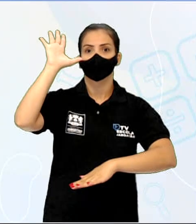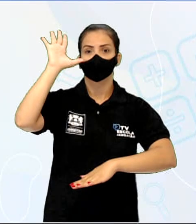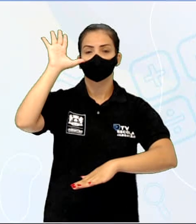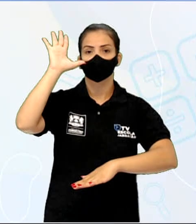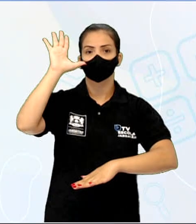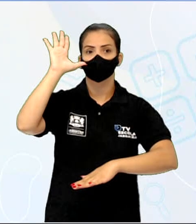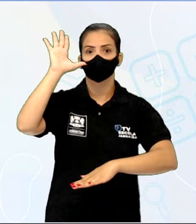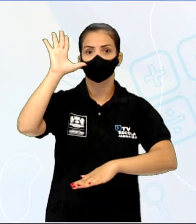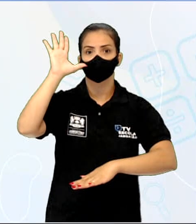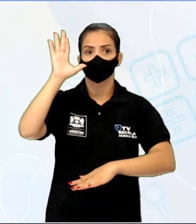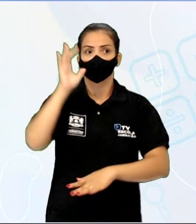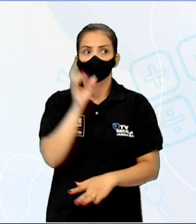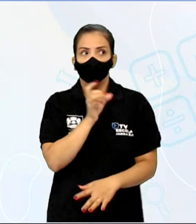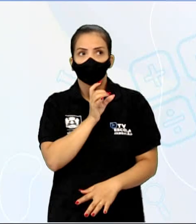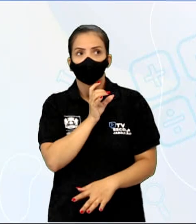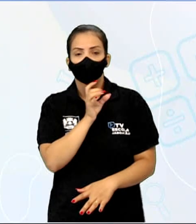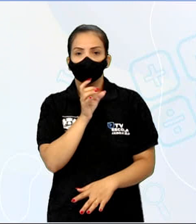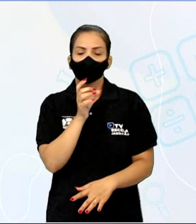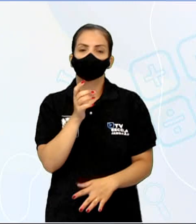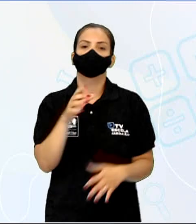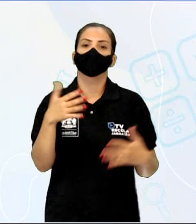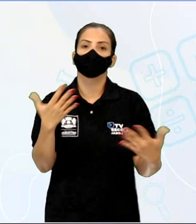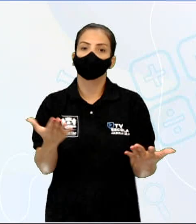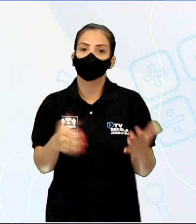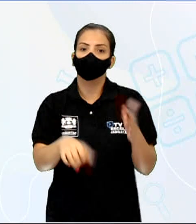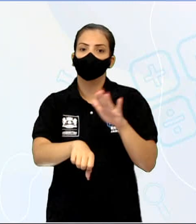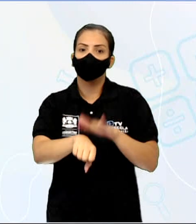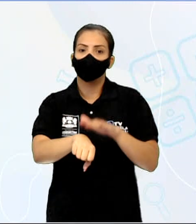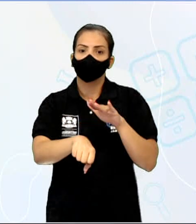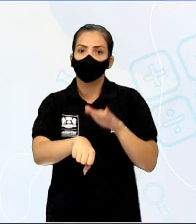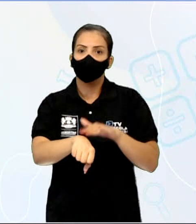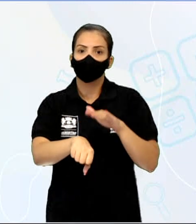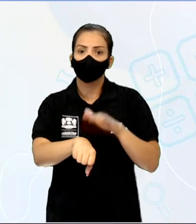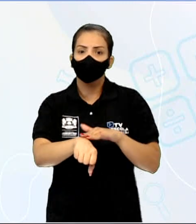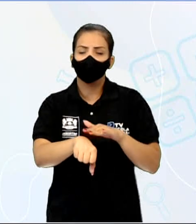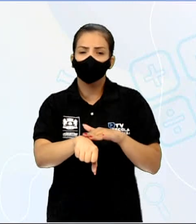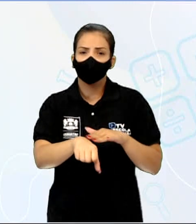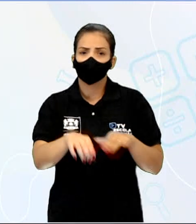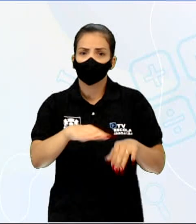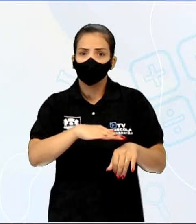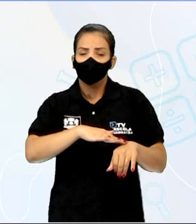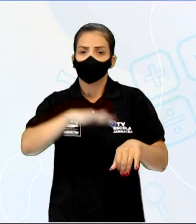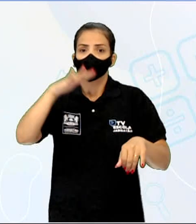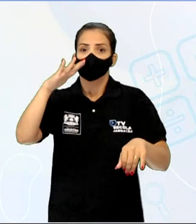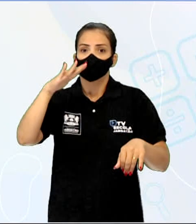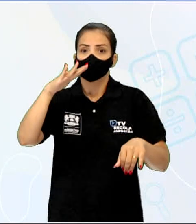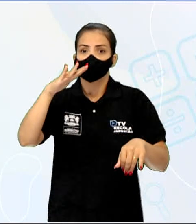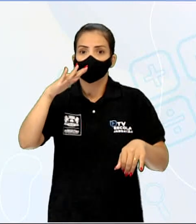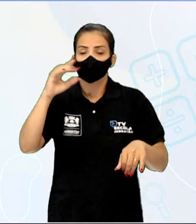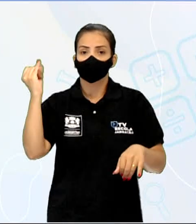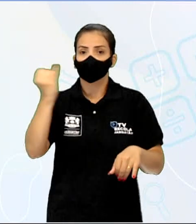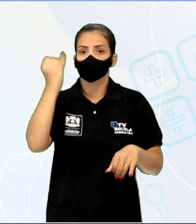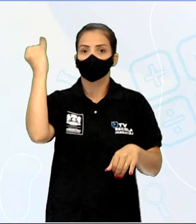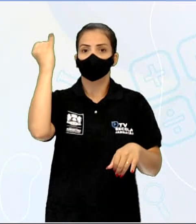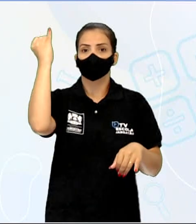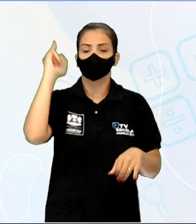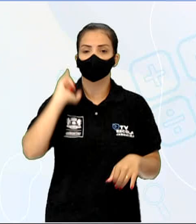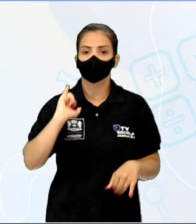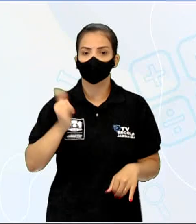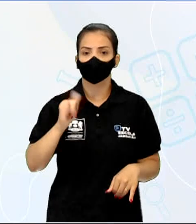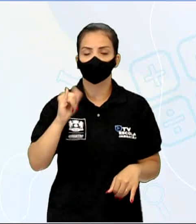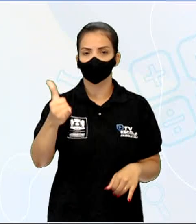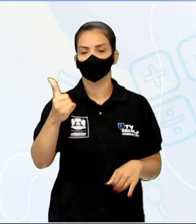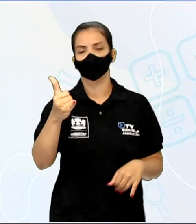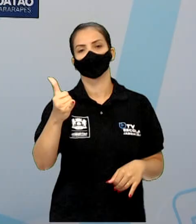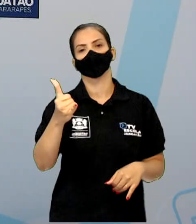máximo, ou seja, constitui do momento culminante, o mais dramático do conflito e da narrativa. Teve um momento na cena